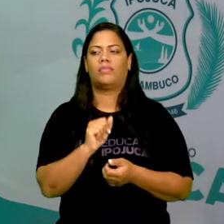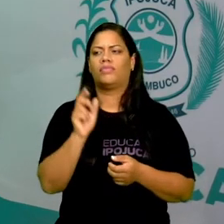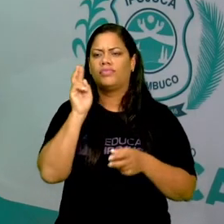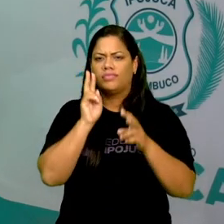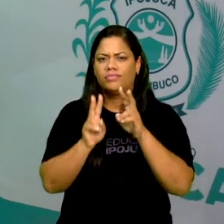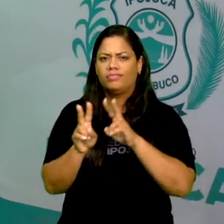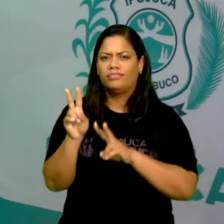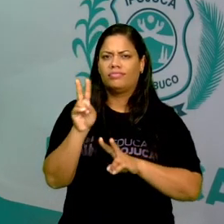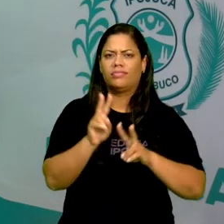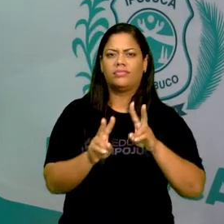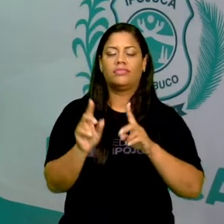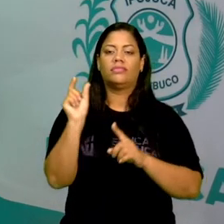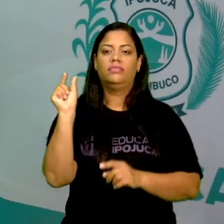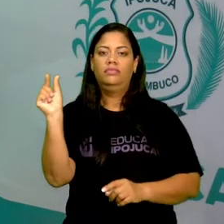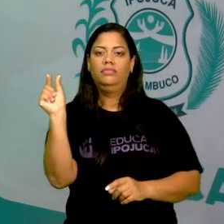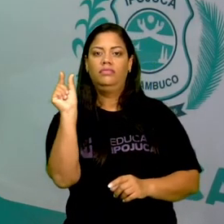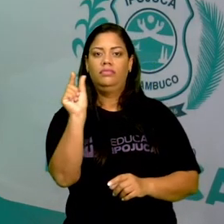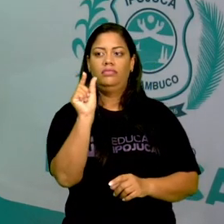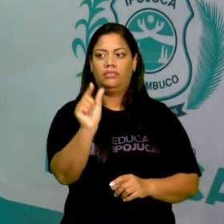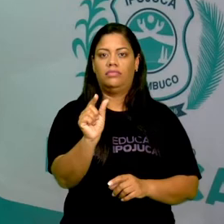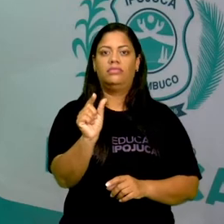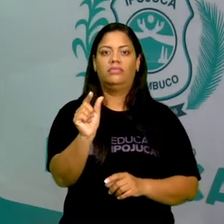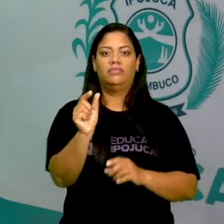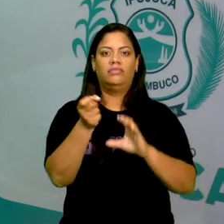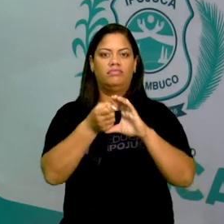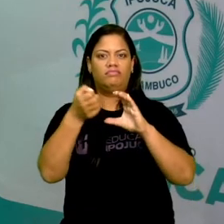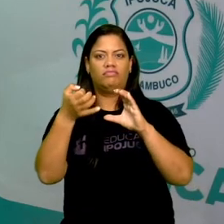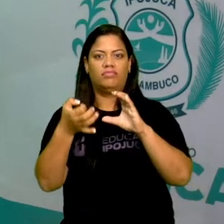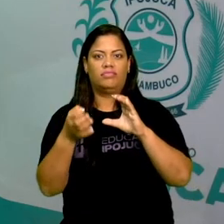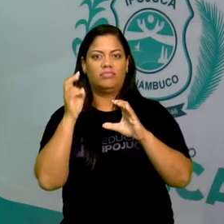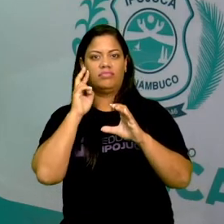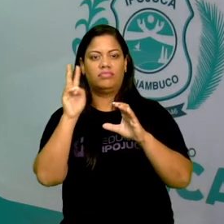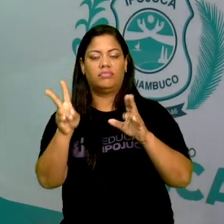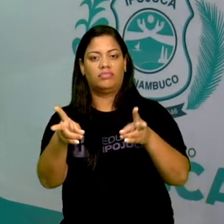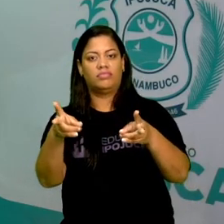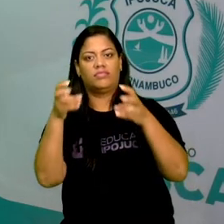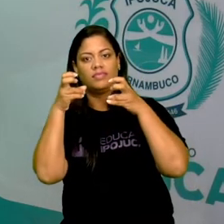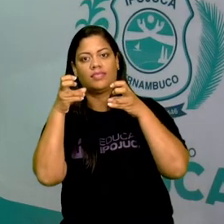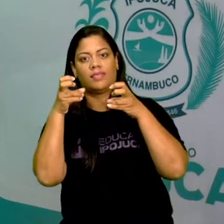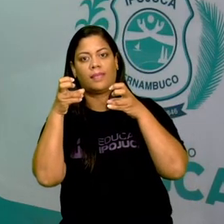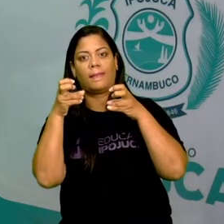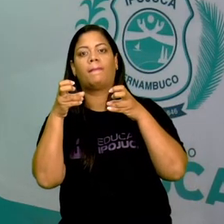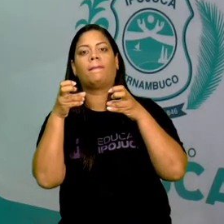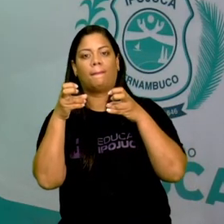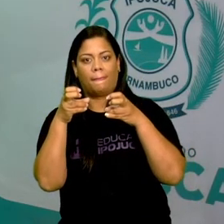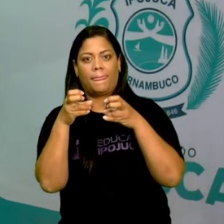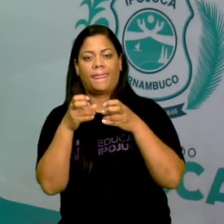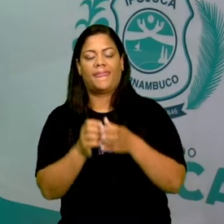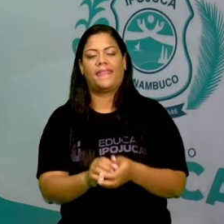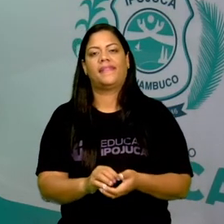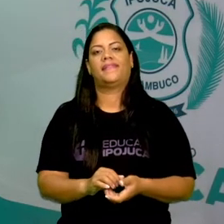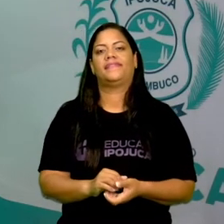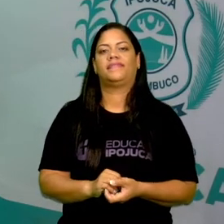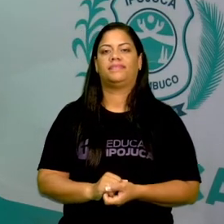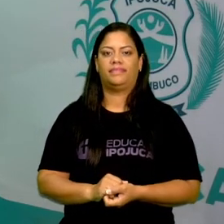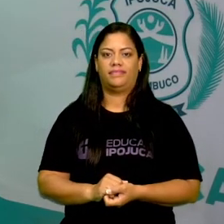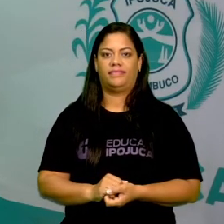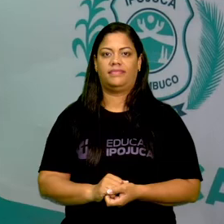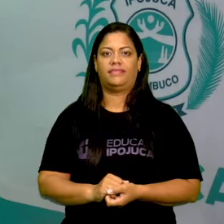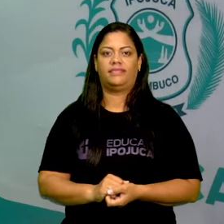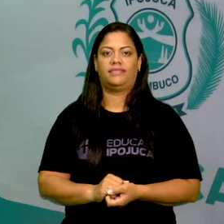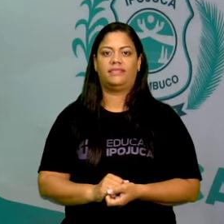que as sílabas estão destacadas. Se estão destacadas, estas, por sua vez,